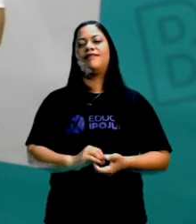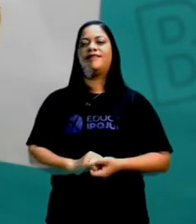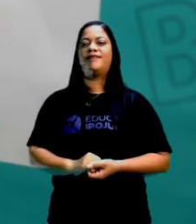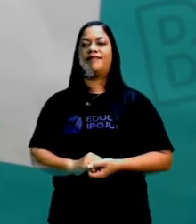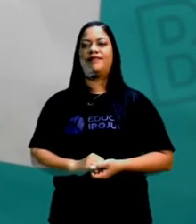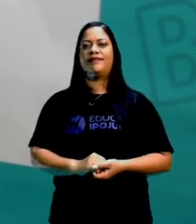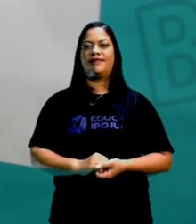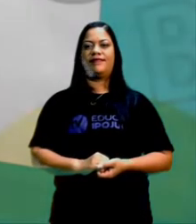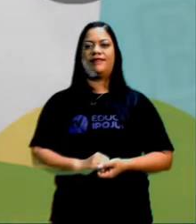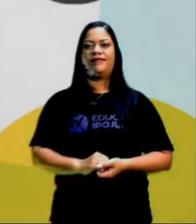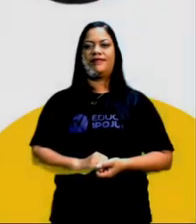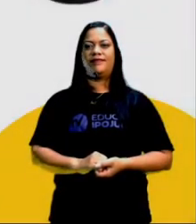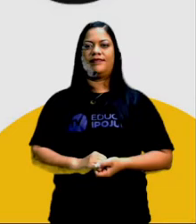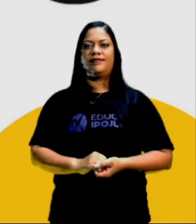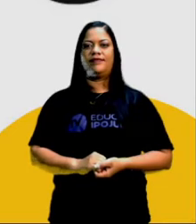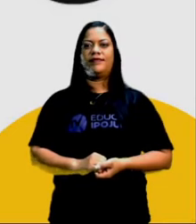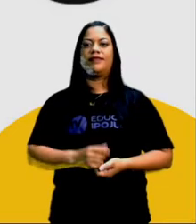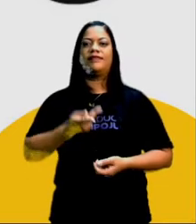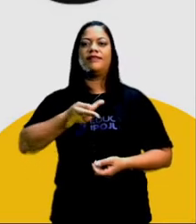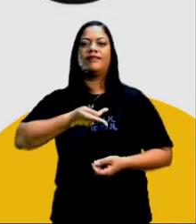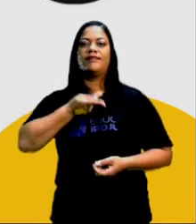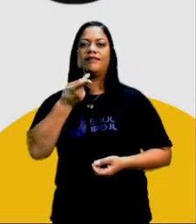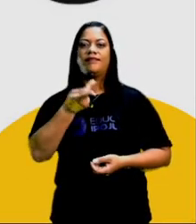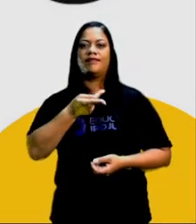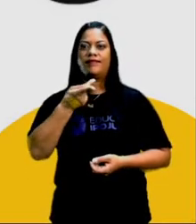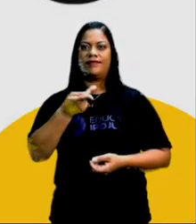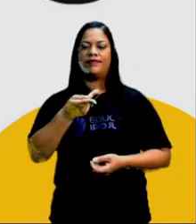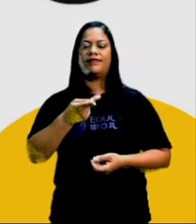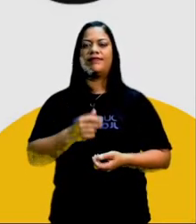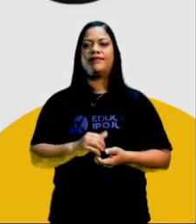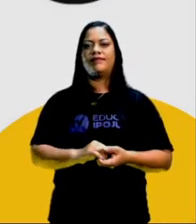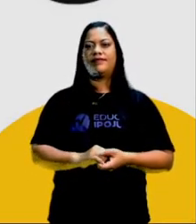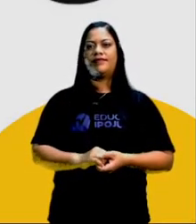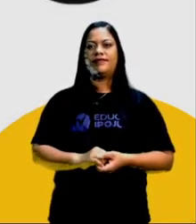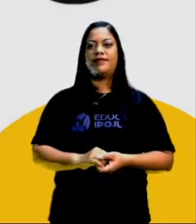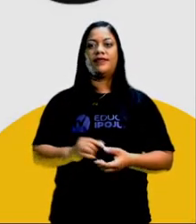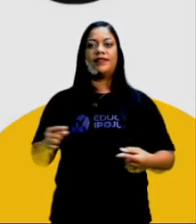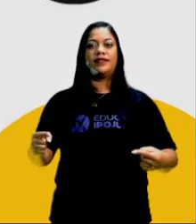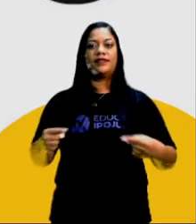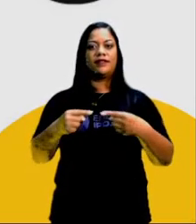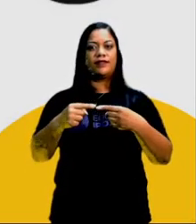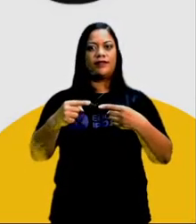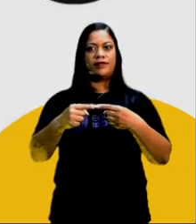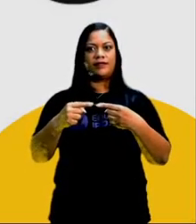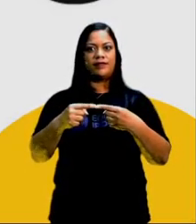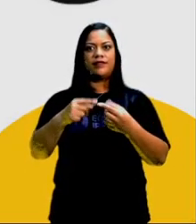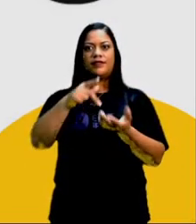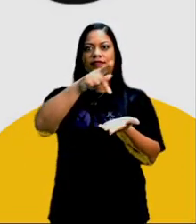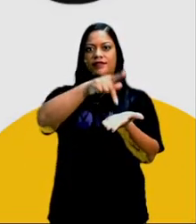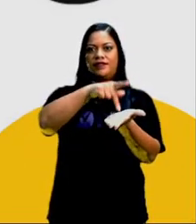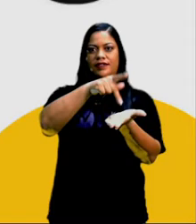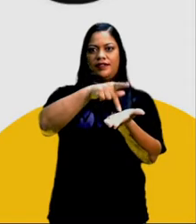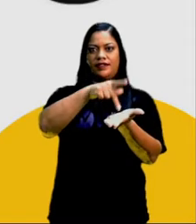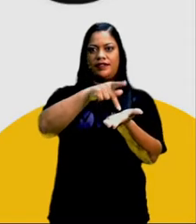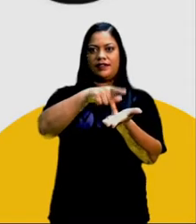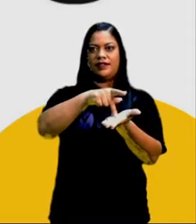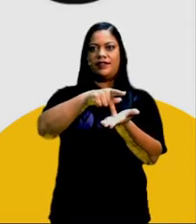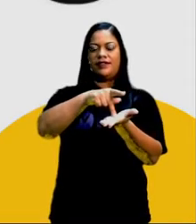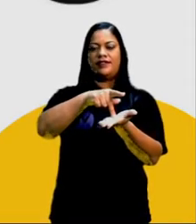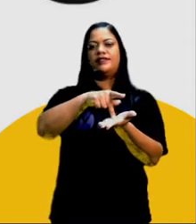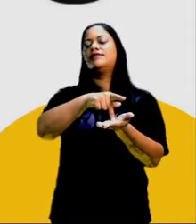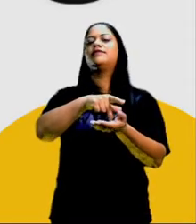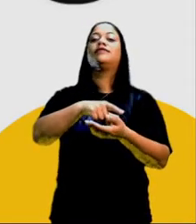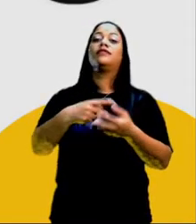Novamente esse conceito. Argumentar é a capacidade de relacionar fatos, teses,